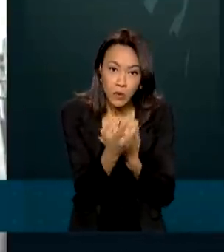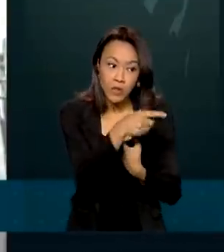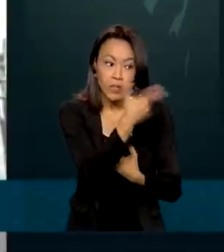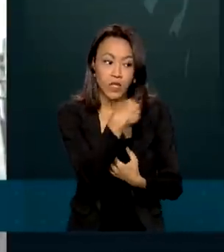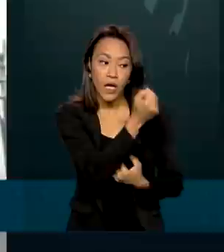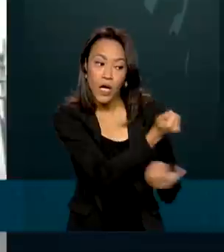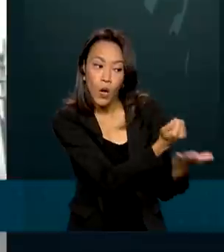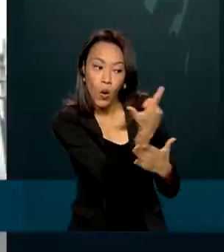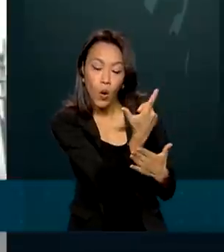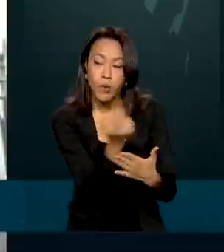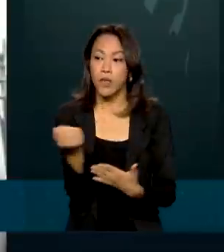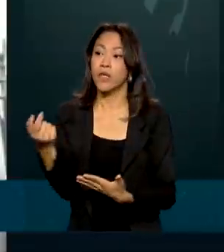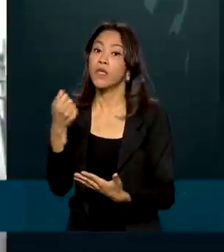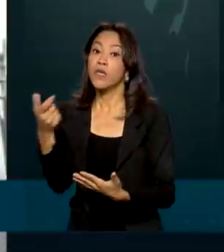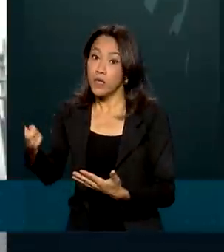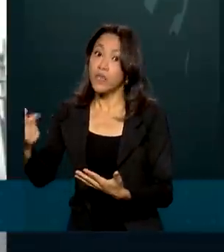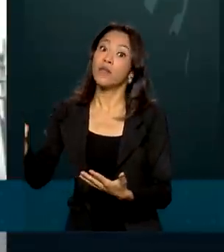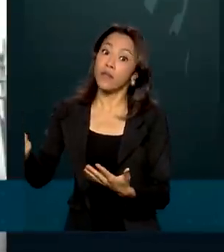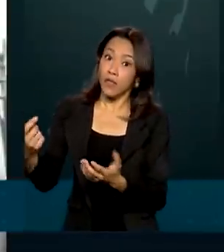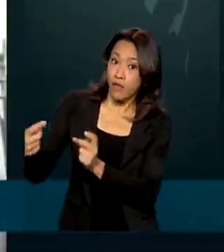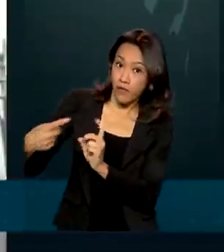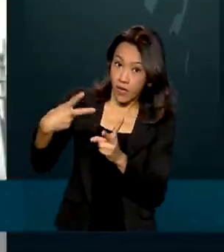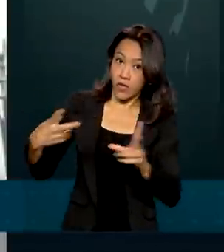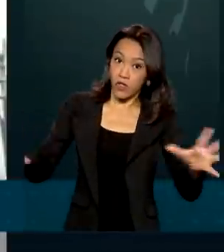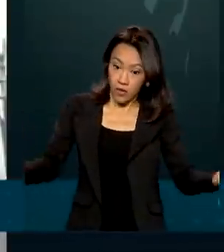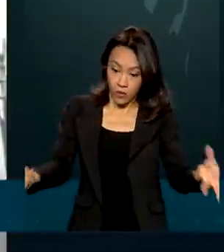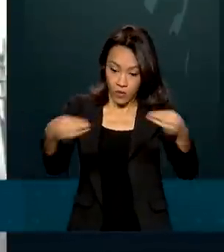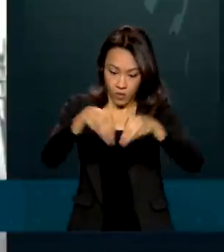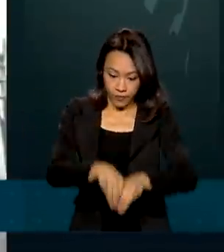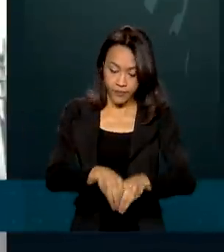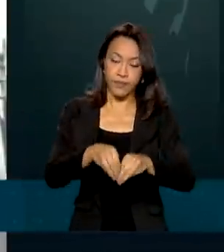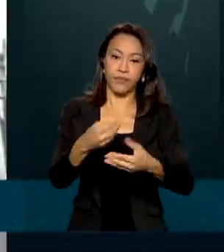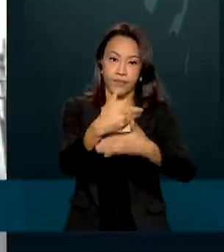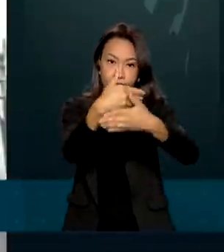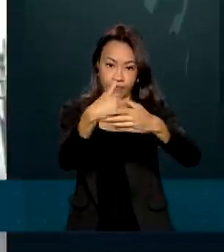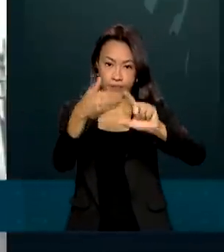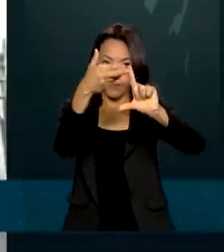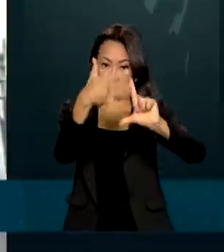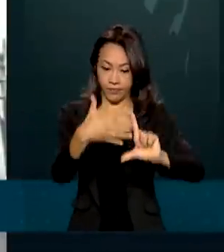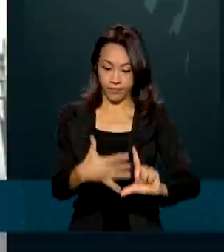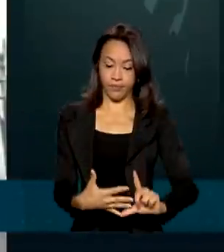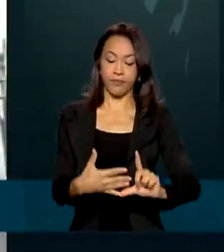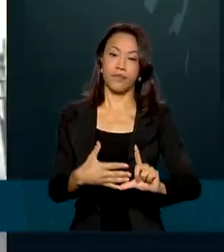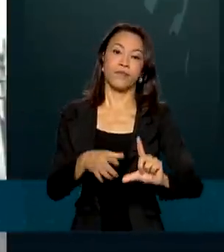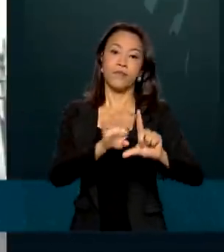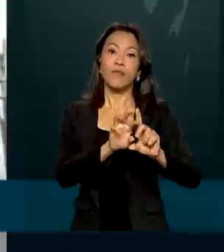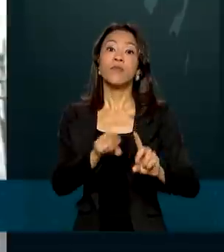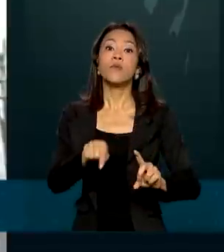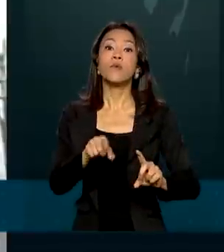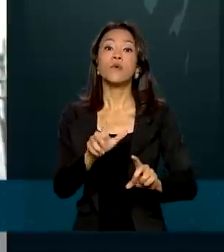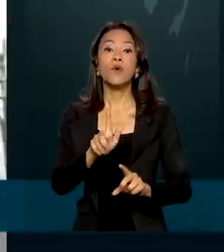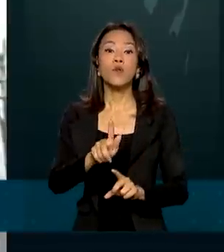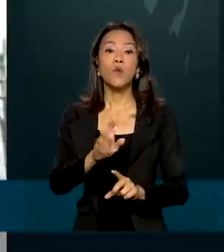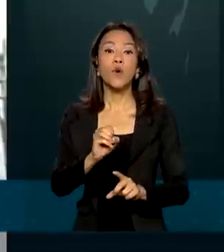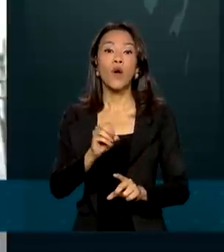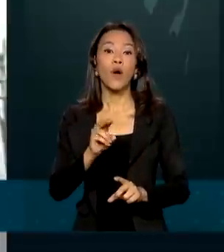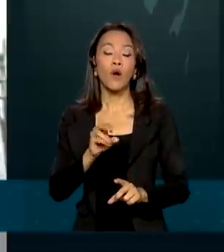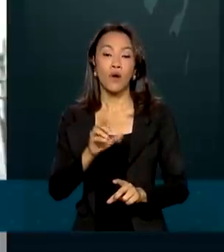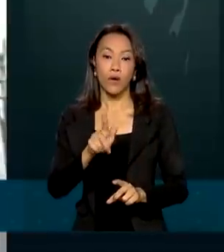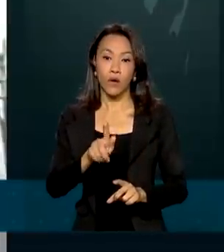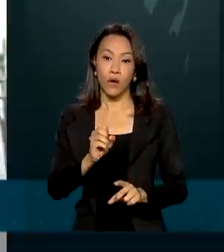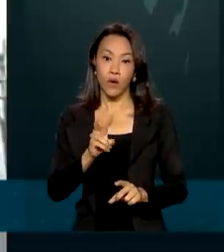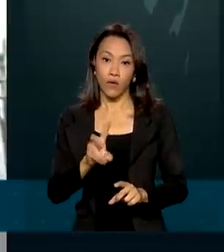e do vendedor serão validados nas plataformas de governo. Não só dados biográficos, mas também os dados biométricos. Ou seja,